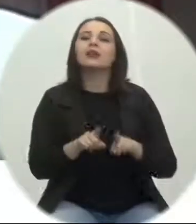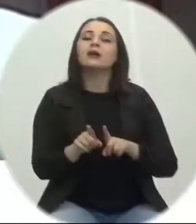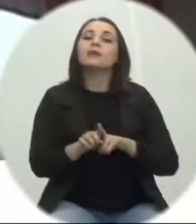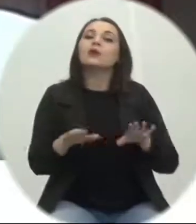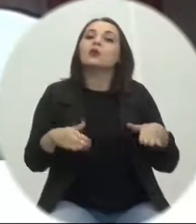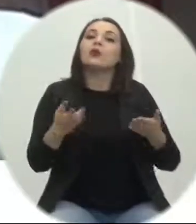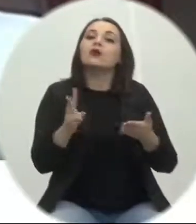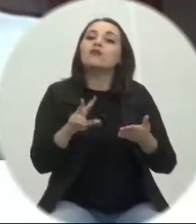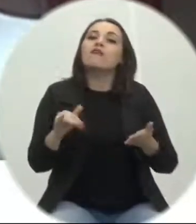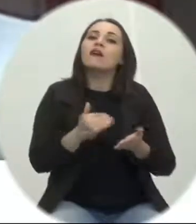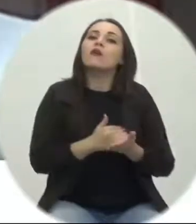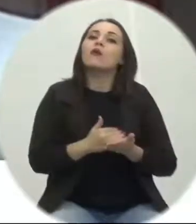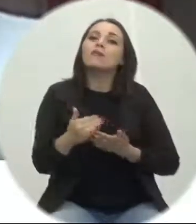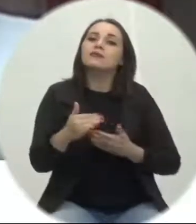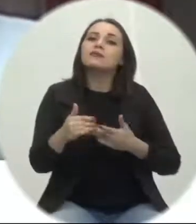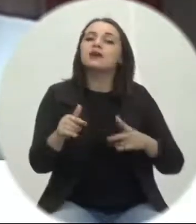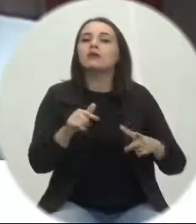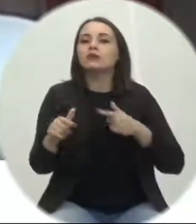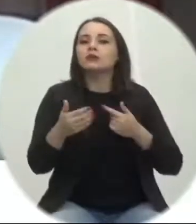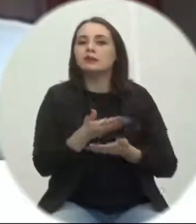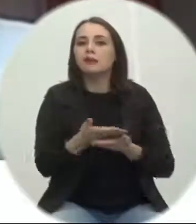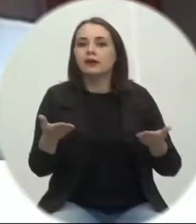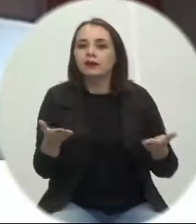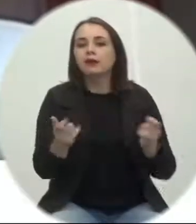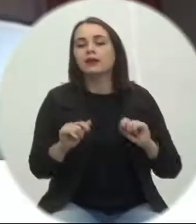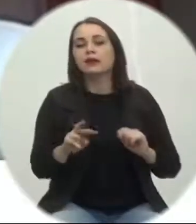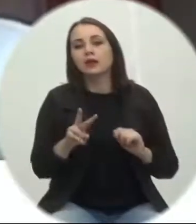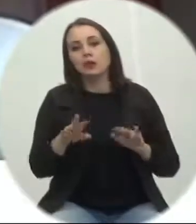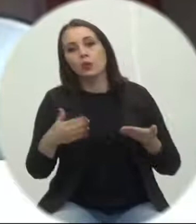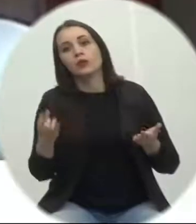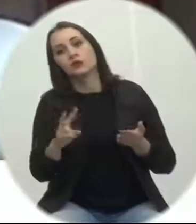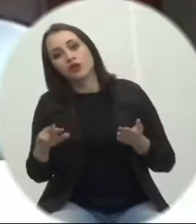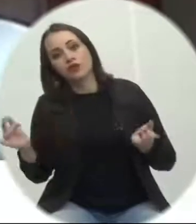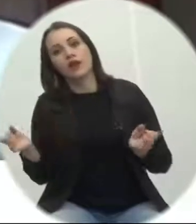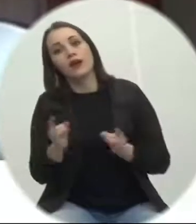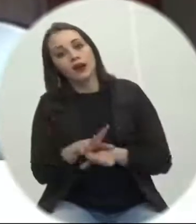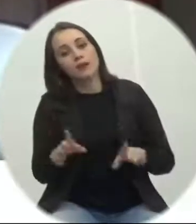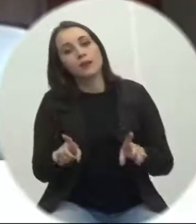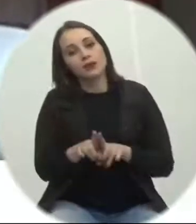toda a construção, toda a obra daquele parque.